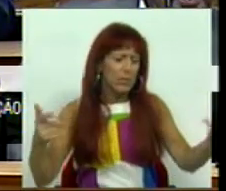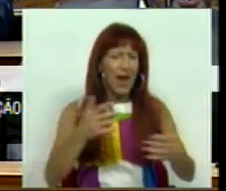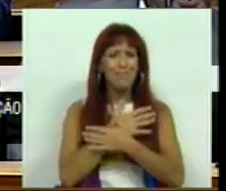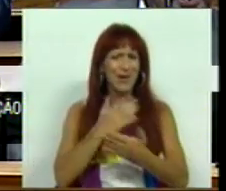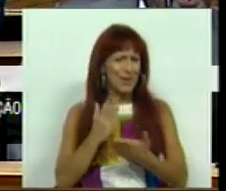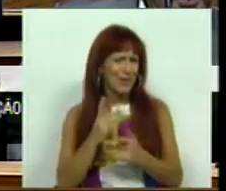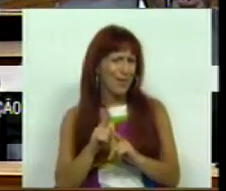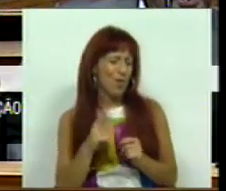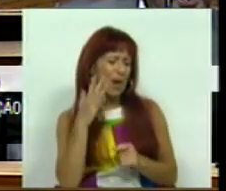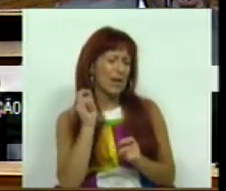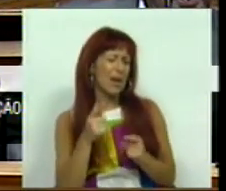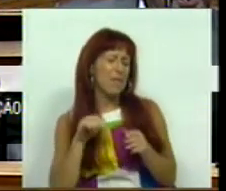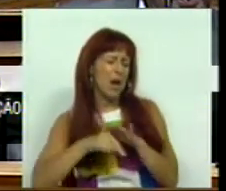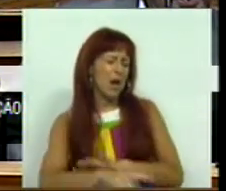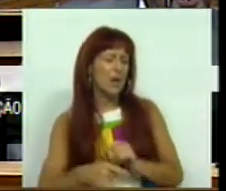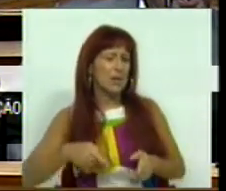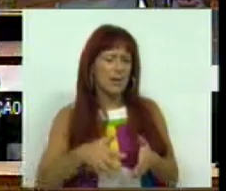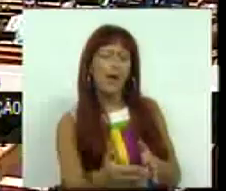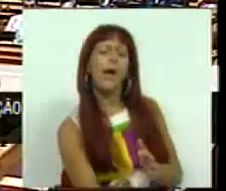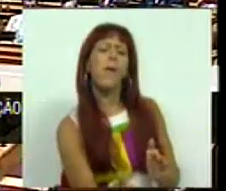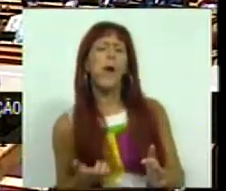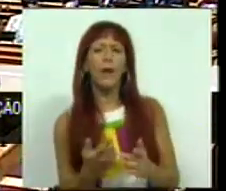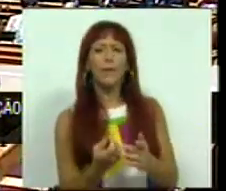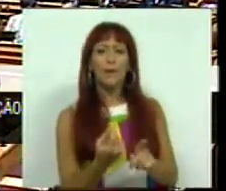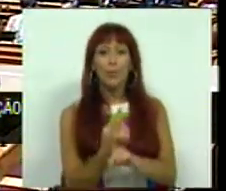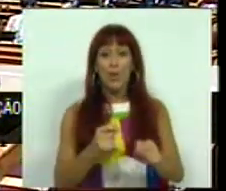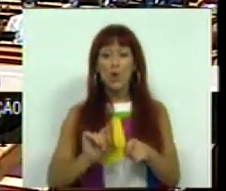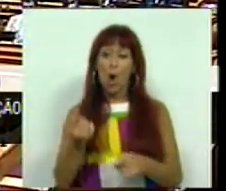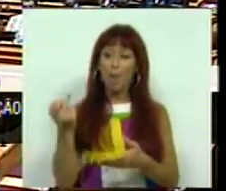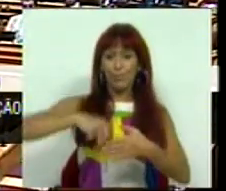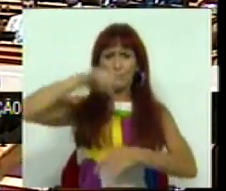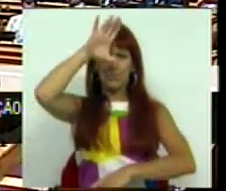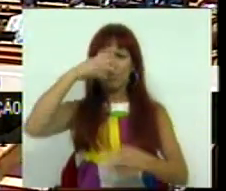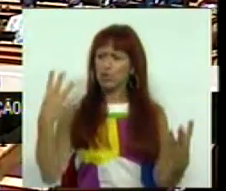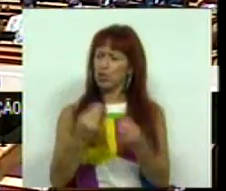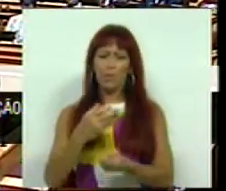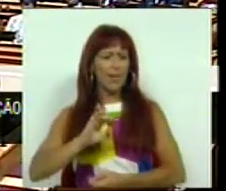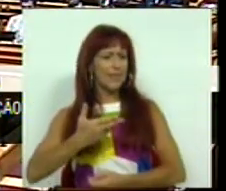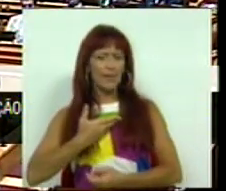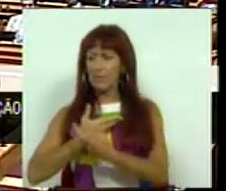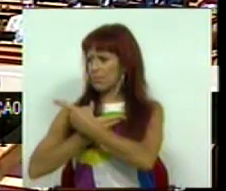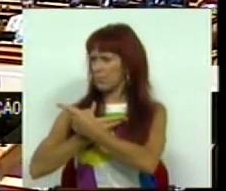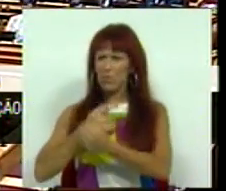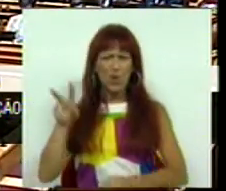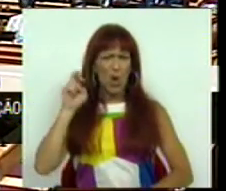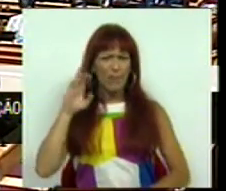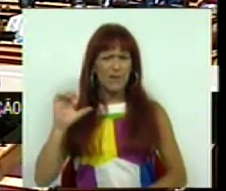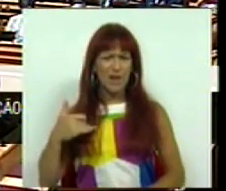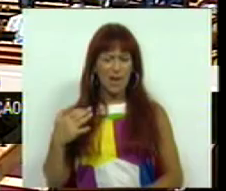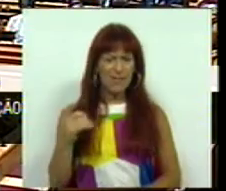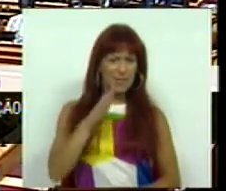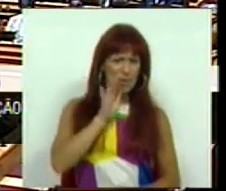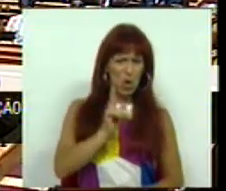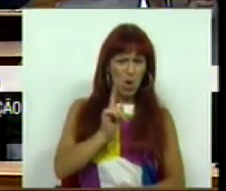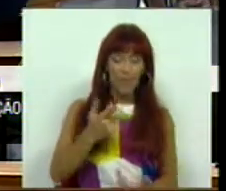amiga apenas para tentar ir mais fundo no bolso do contribuinte. Porque desde que chegou ao Governo, juntamente com o PSD, o que nós ouvimos o CDS